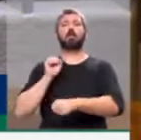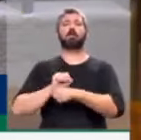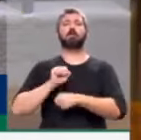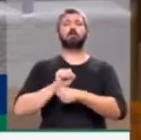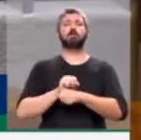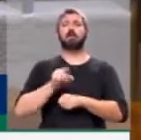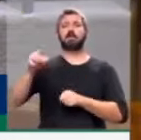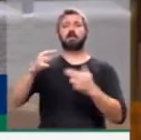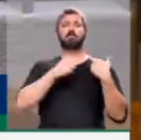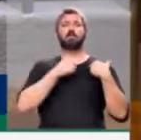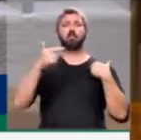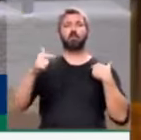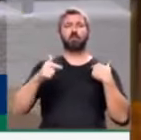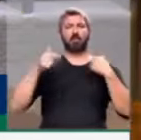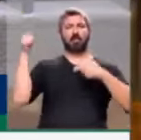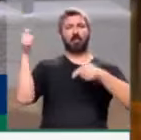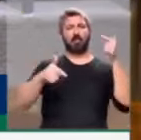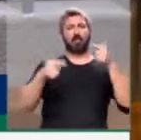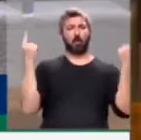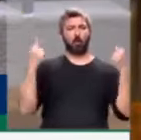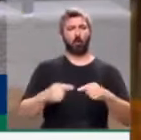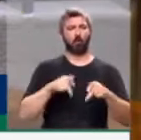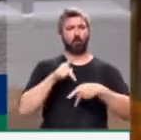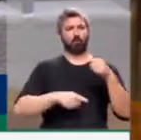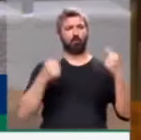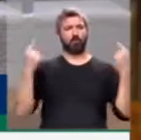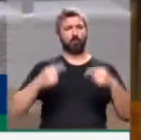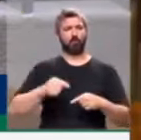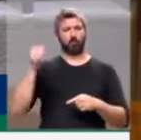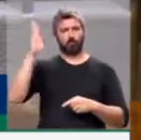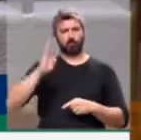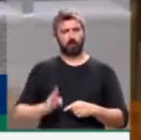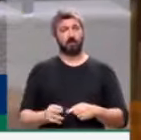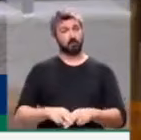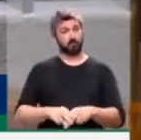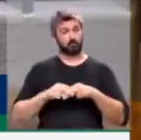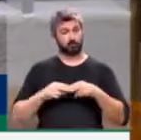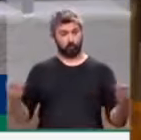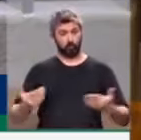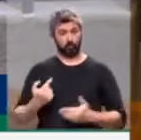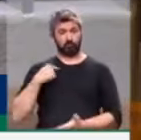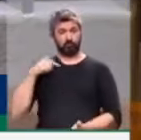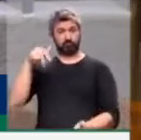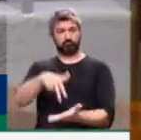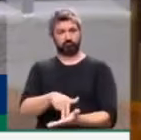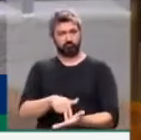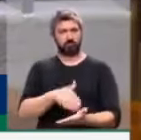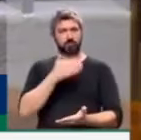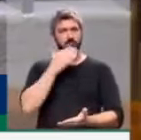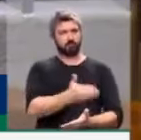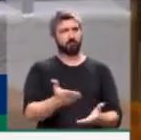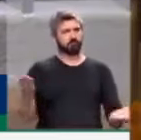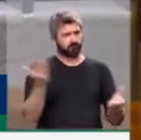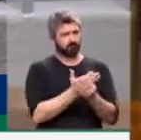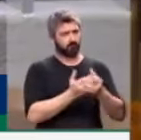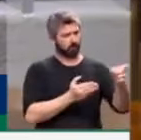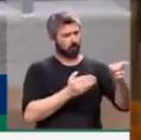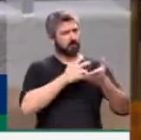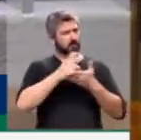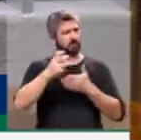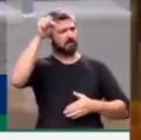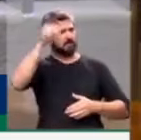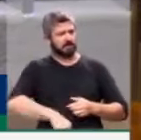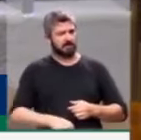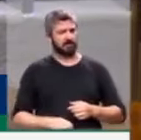irresponsável atentar contra o povo e contra o Brasil? Por isso nós viemos aqui para pedir que se abra o processo do impeachment,